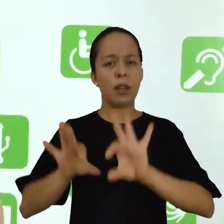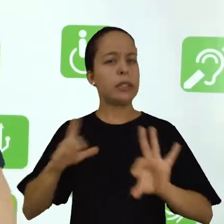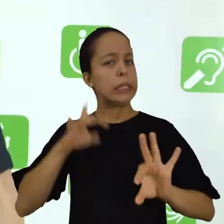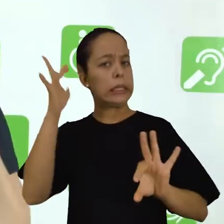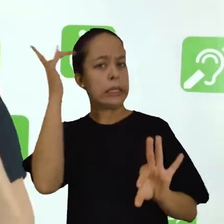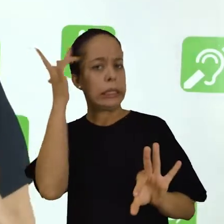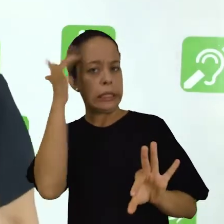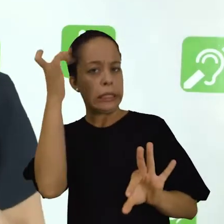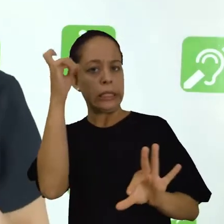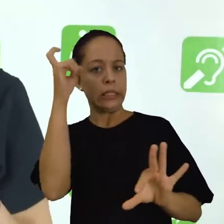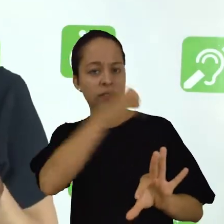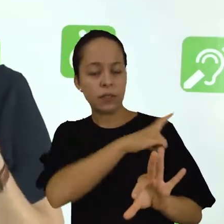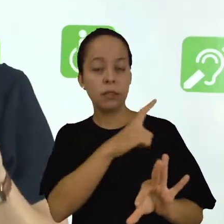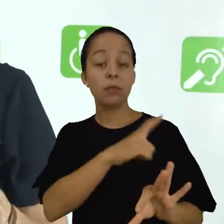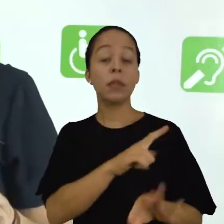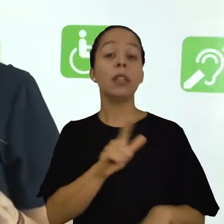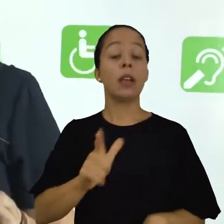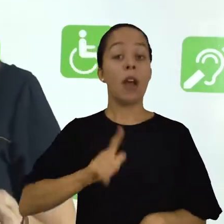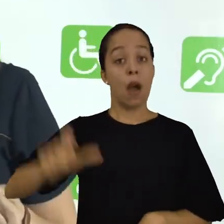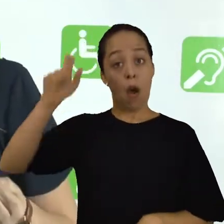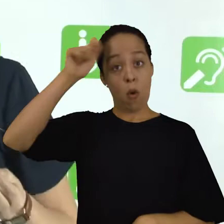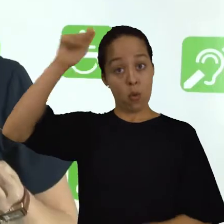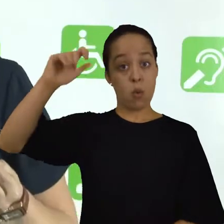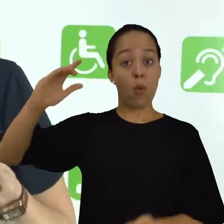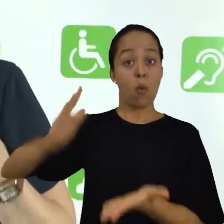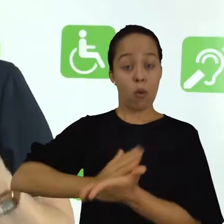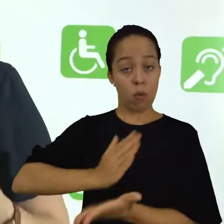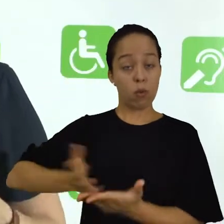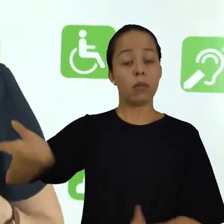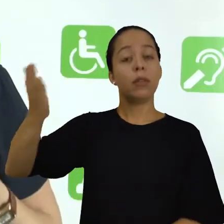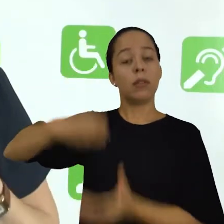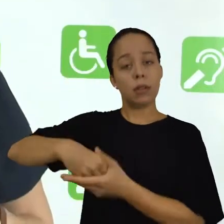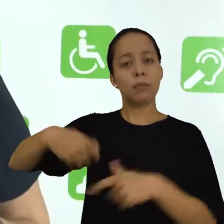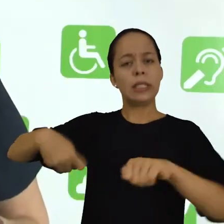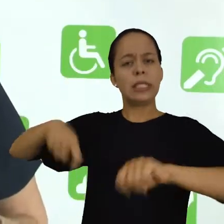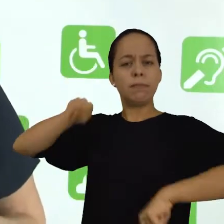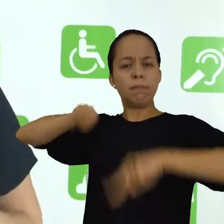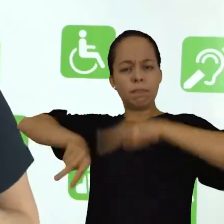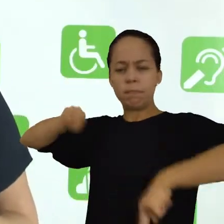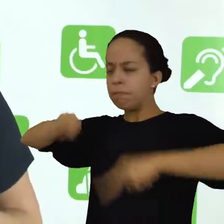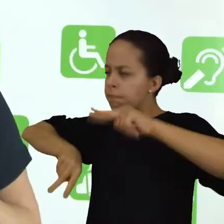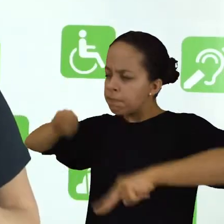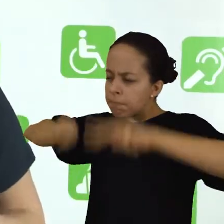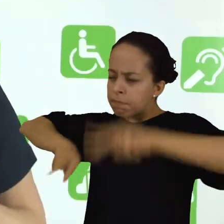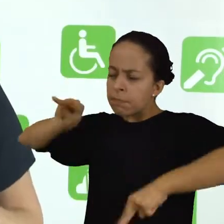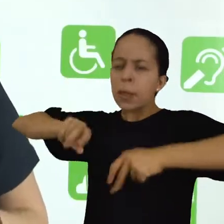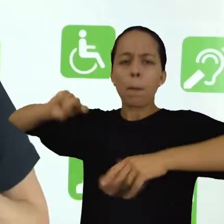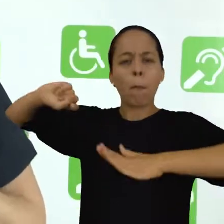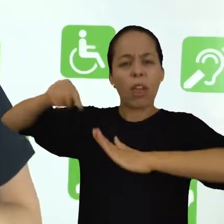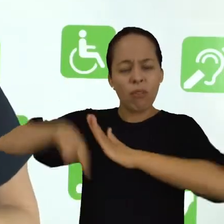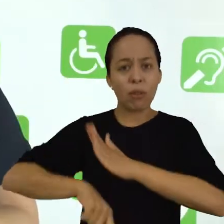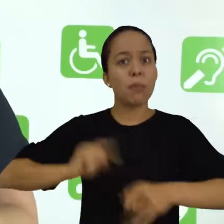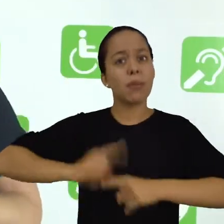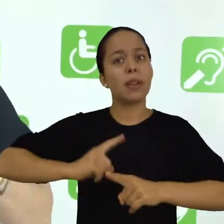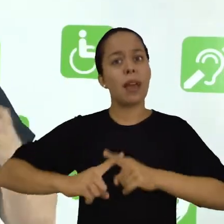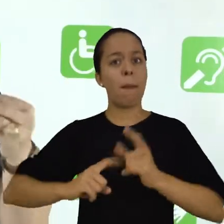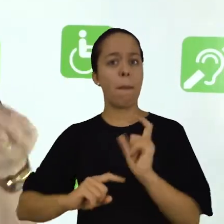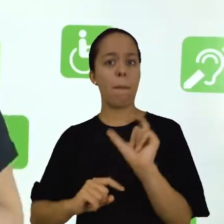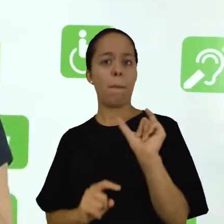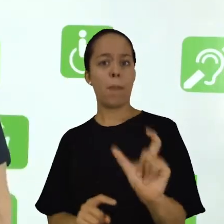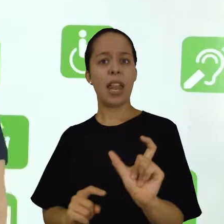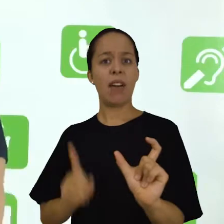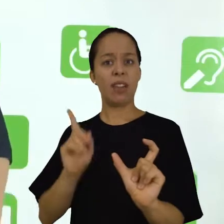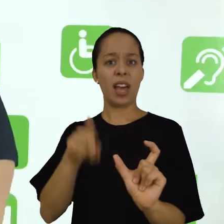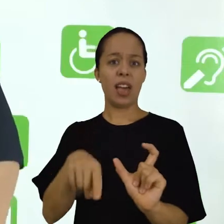das frases mais complexas. Alguns autores, eles requerem uma análise mais aprofundada de certos termos, que são